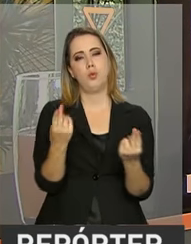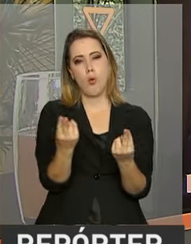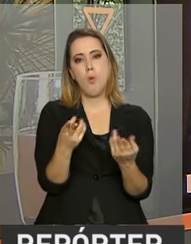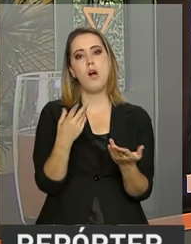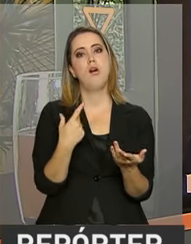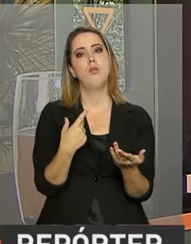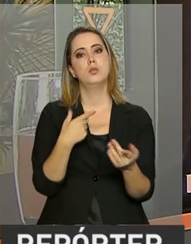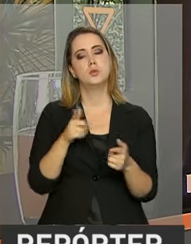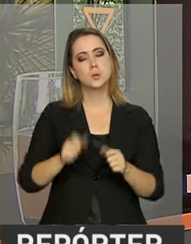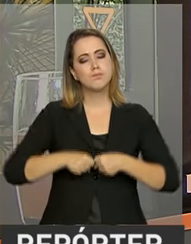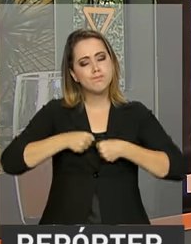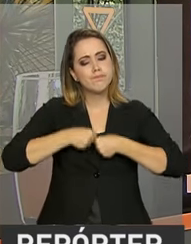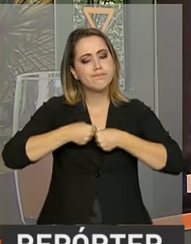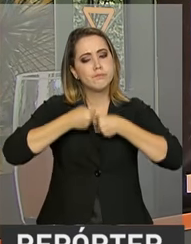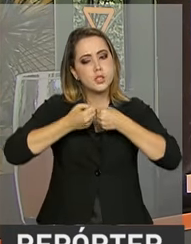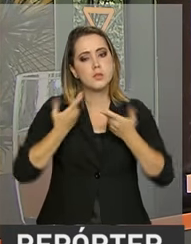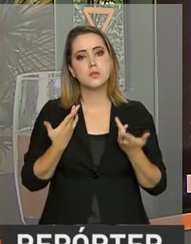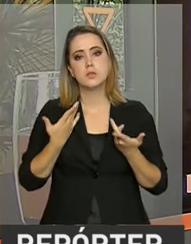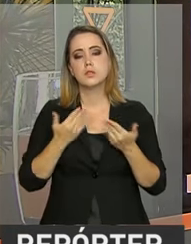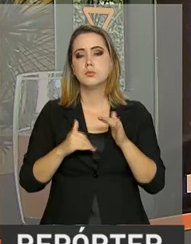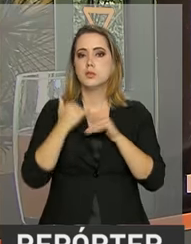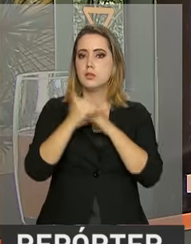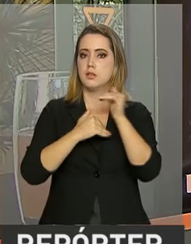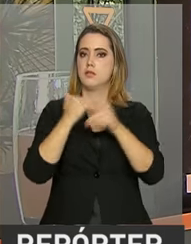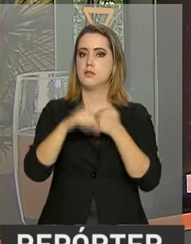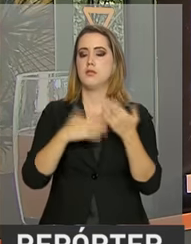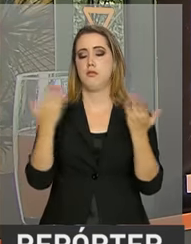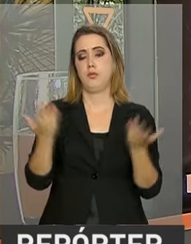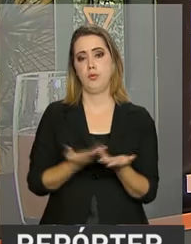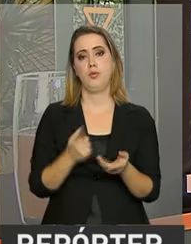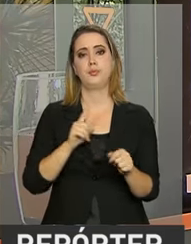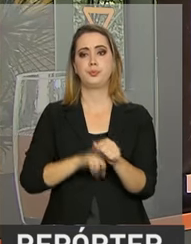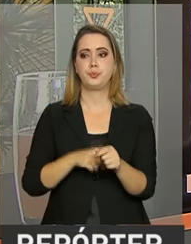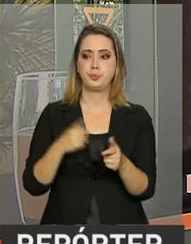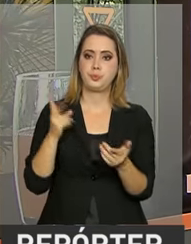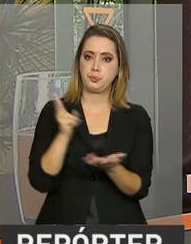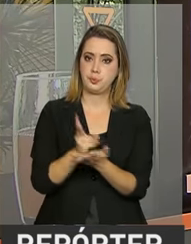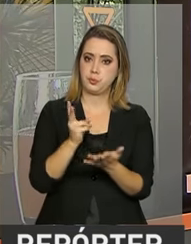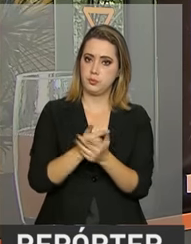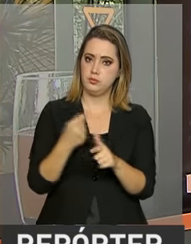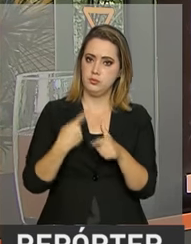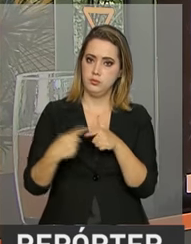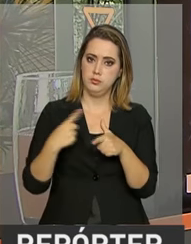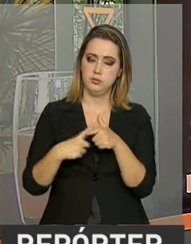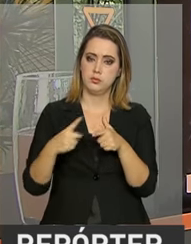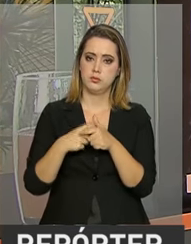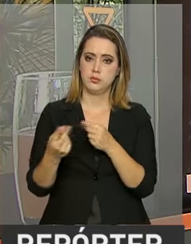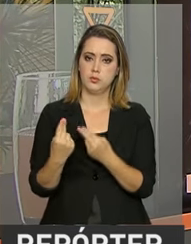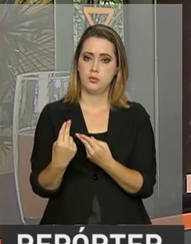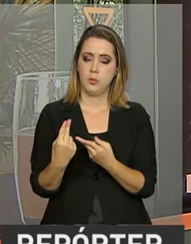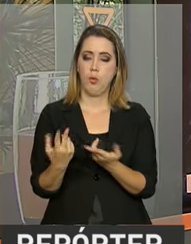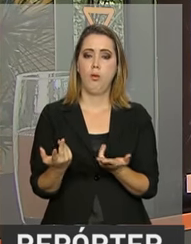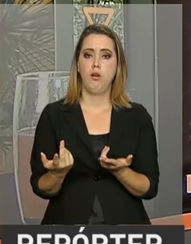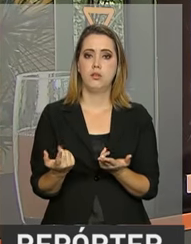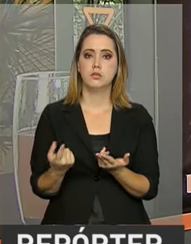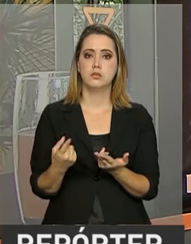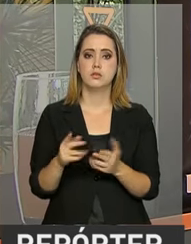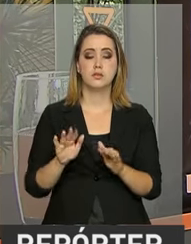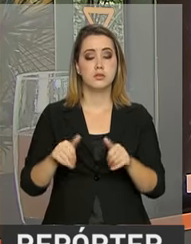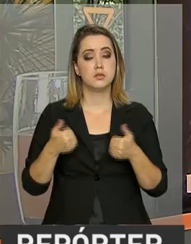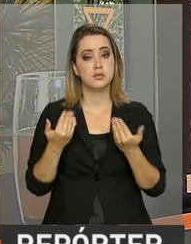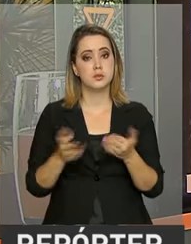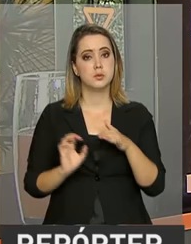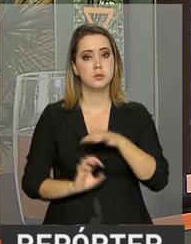crescer, lutando no mercado, que enfrentam os mesmos problemas e mesmas dificuldades que a gente enfrenta. E para a